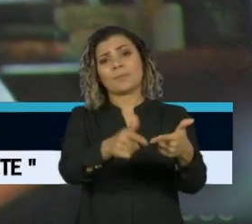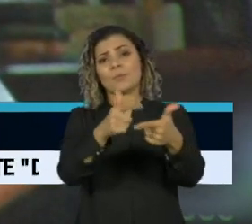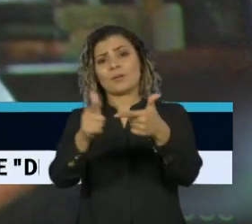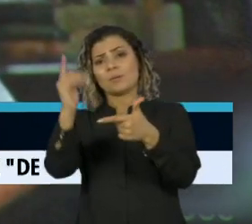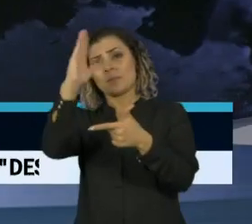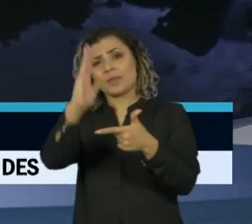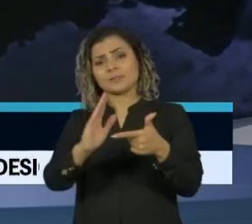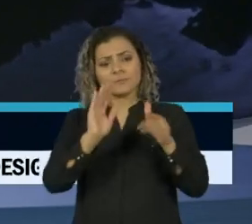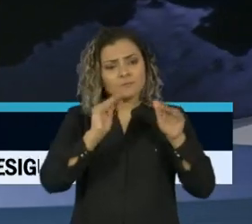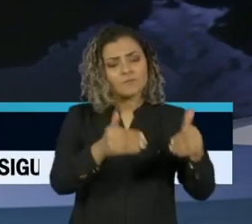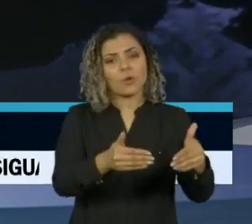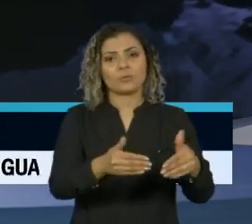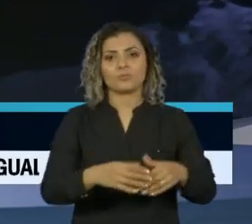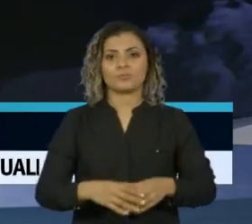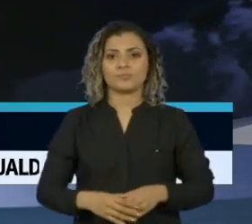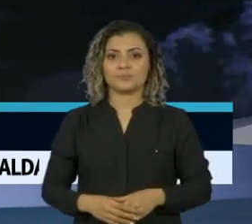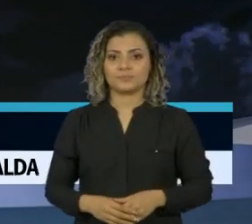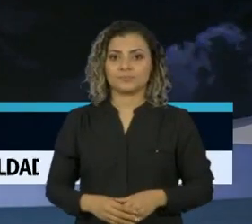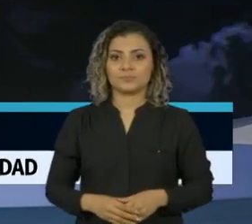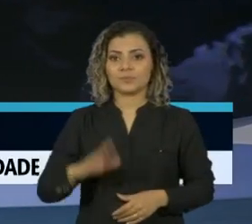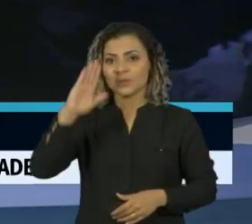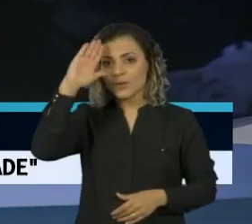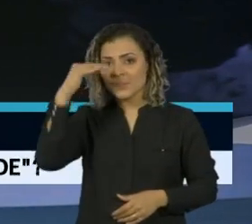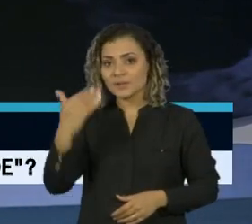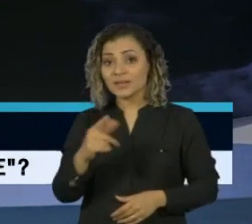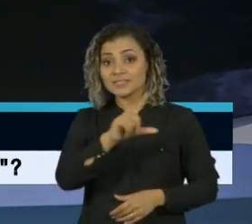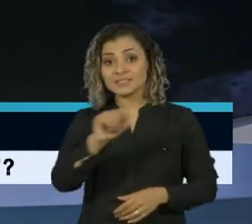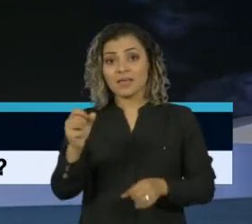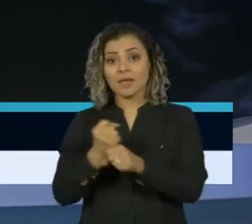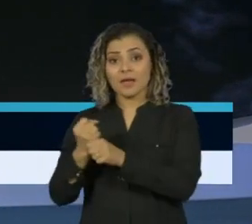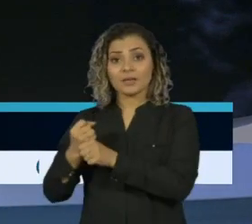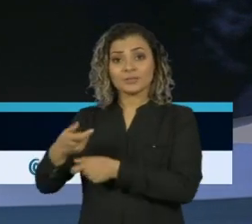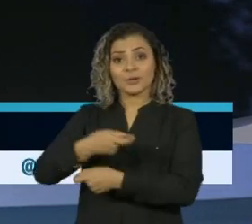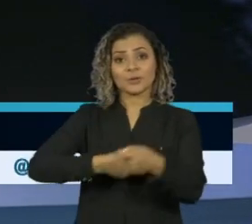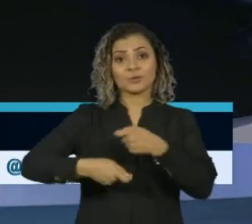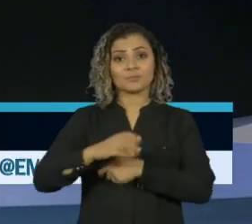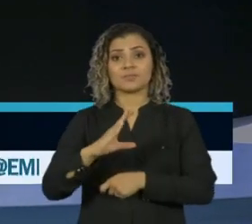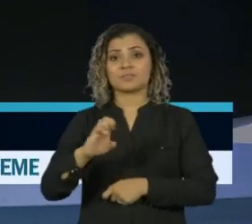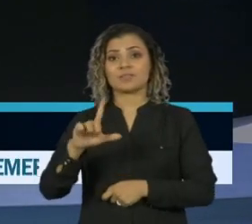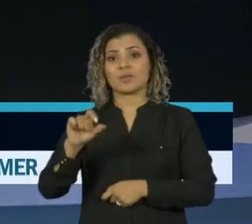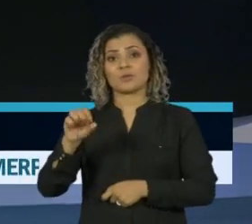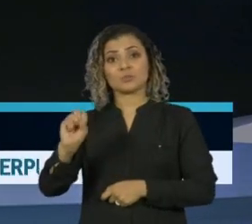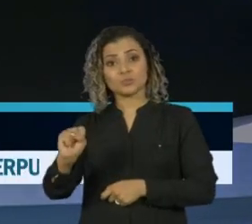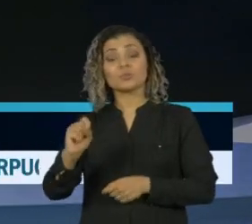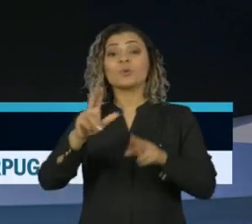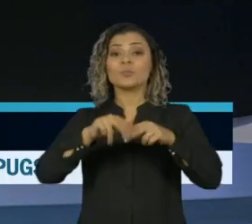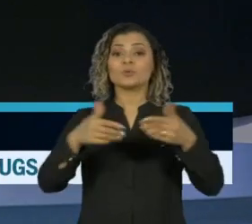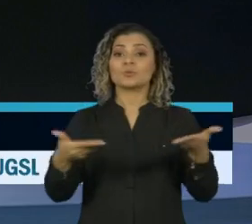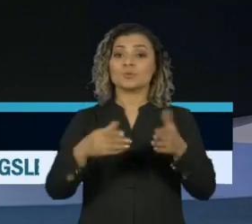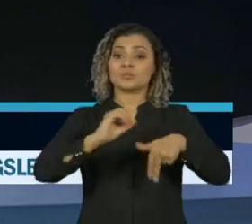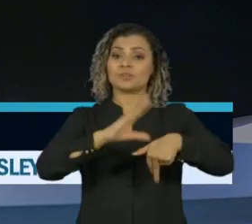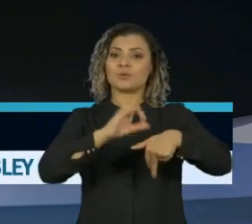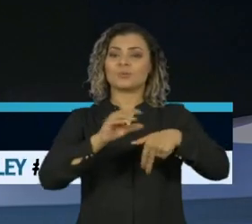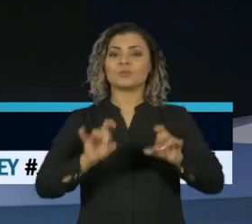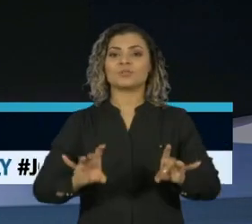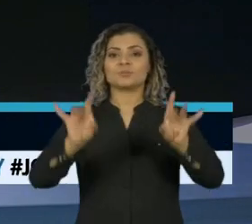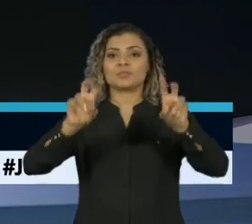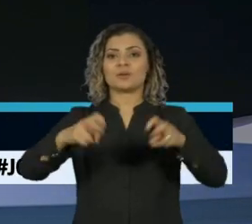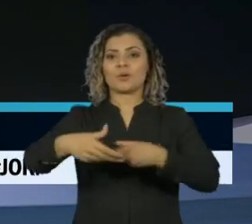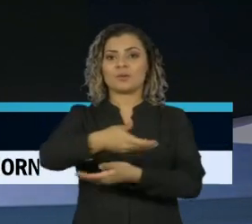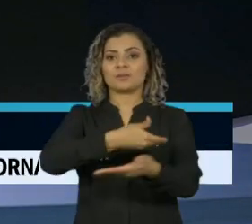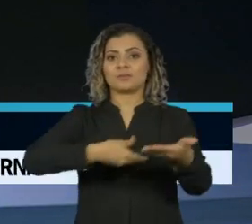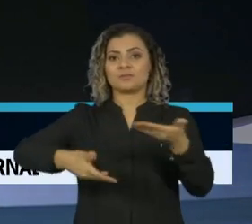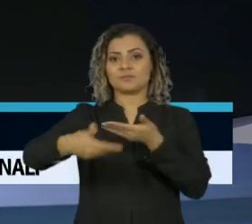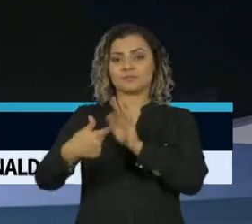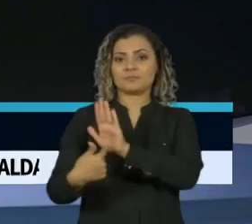tudo nisso. Em homenagem ao centenário do economista Celso Furtado, a TV Cultura exibe uma edição especial do Roda Viva,